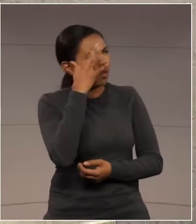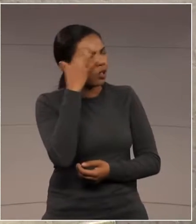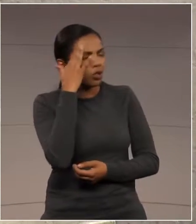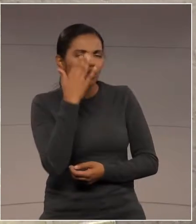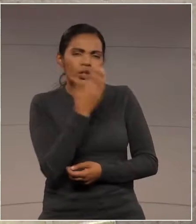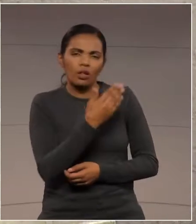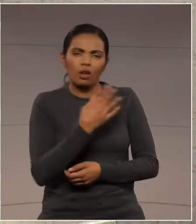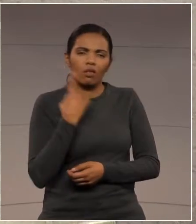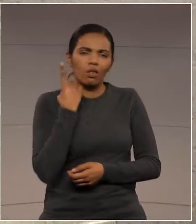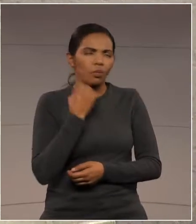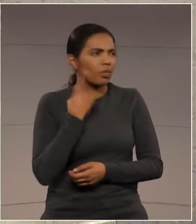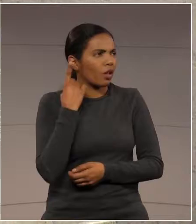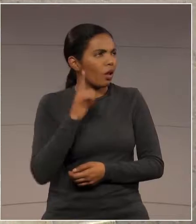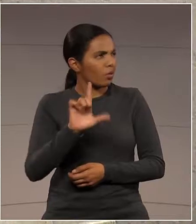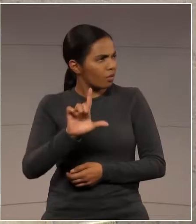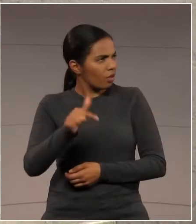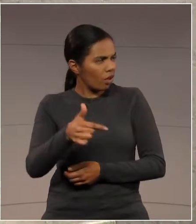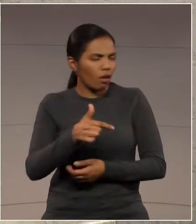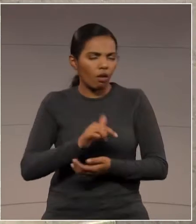Guerra,